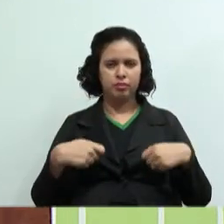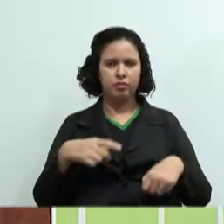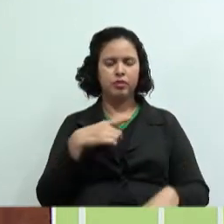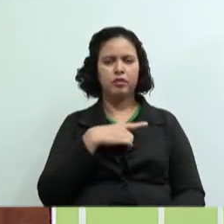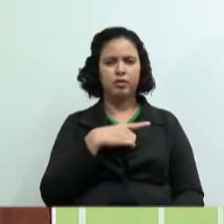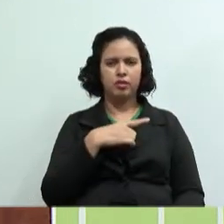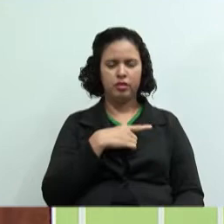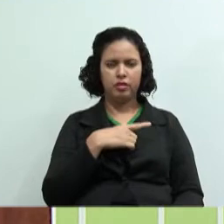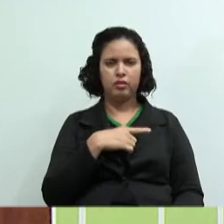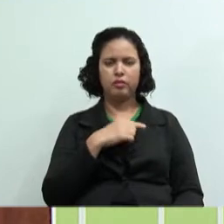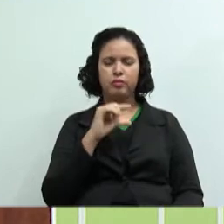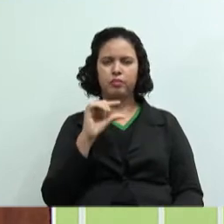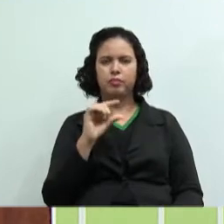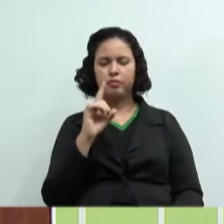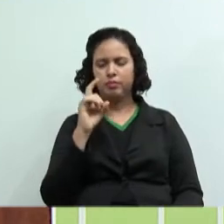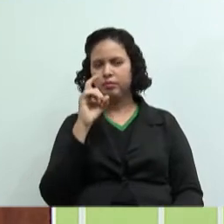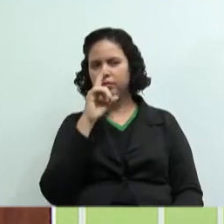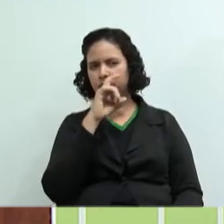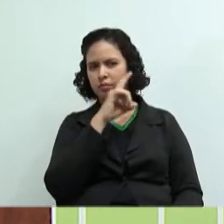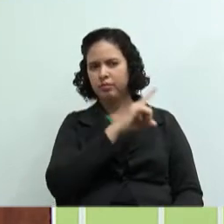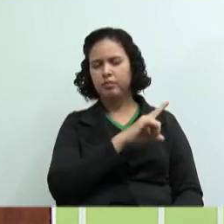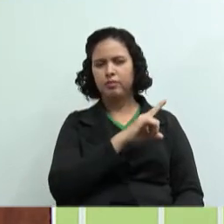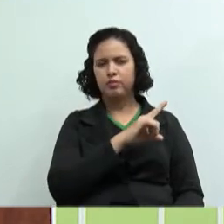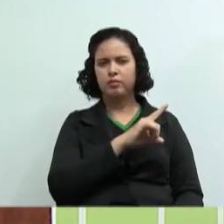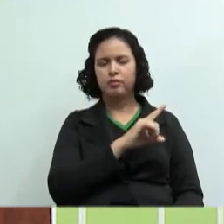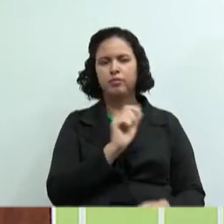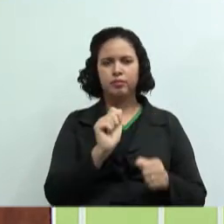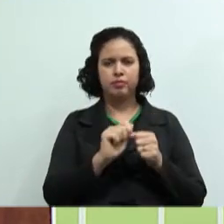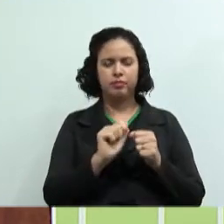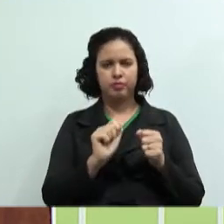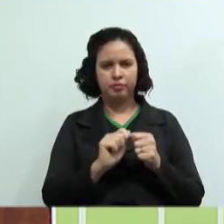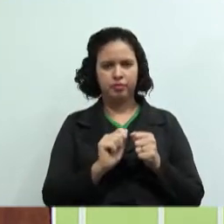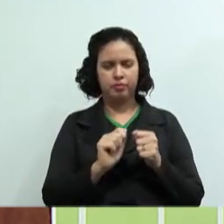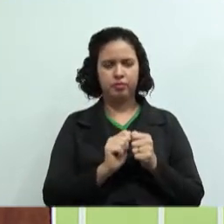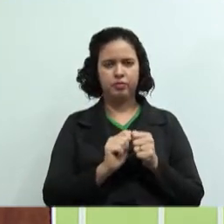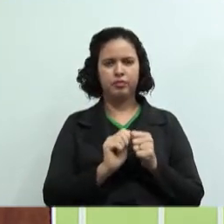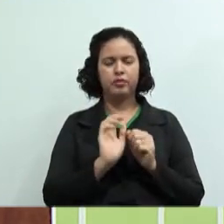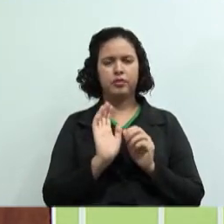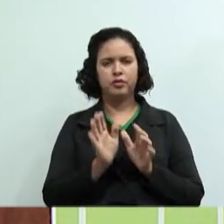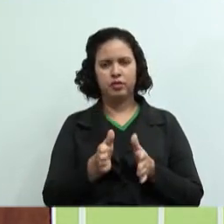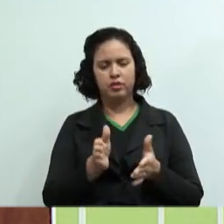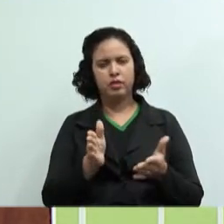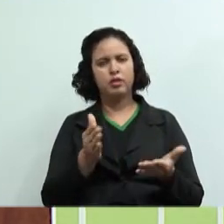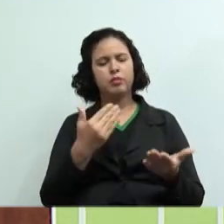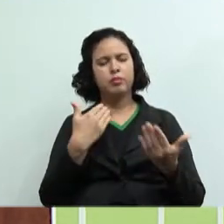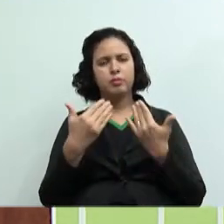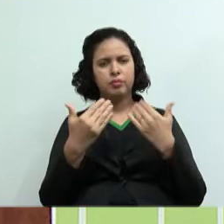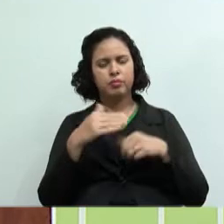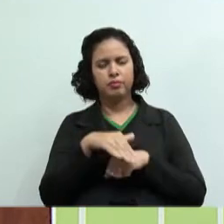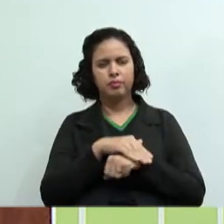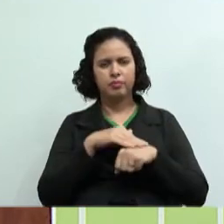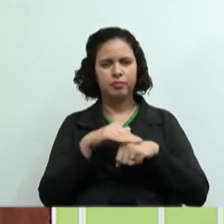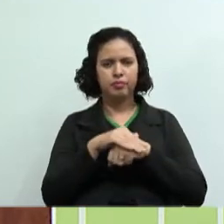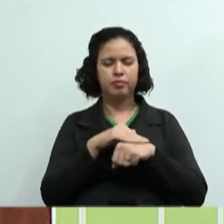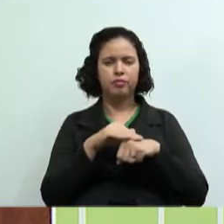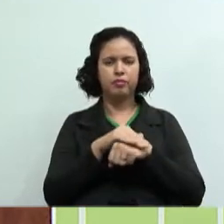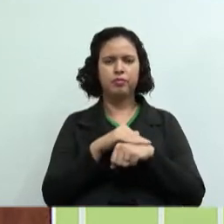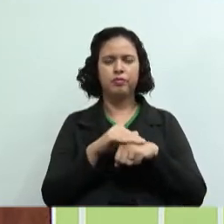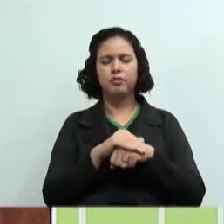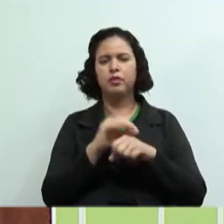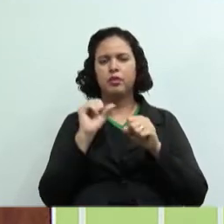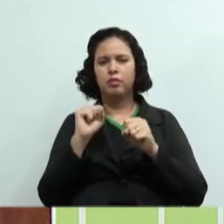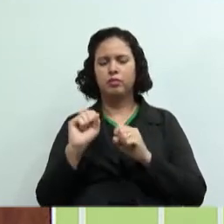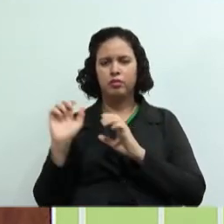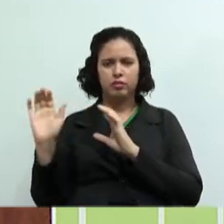ela disse que tem um pouquinho de dificuldade para elaborar, mas aí a gente já conversou. Então aqueles professores que estão com aqueles dificuldade, por